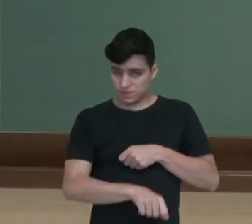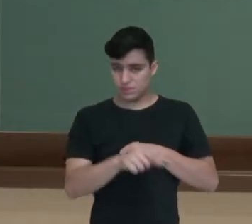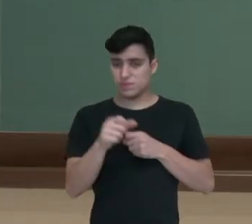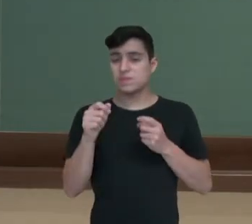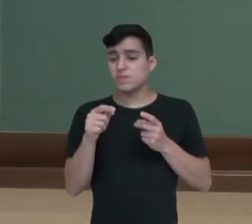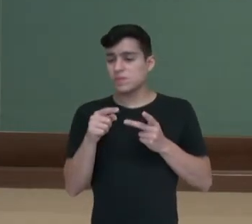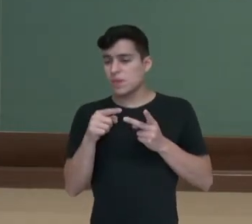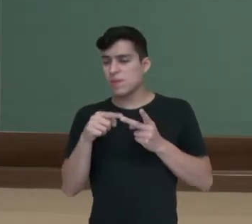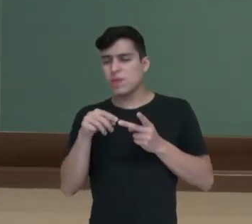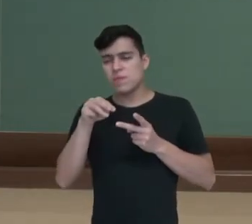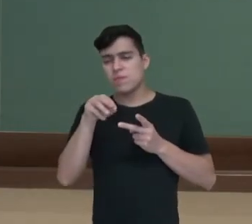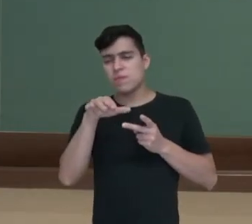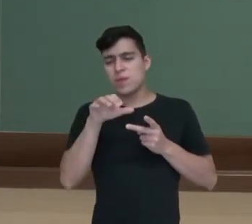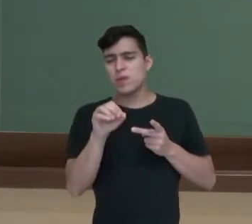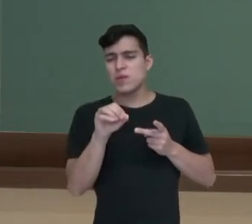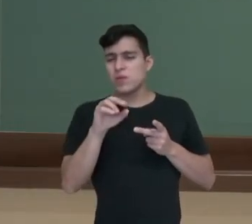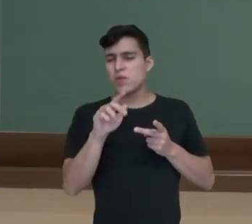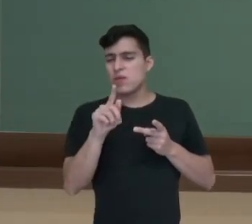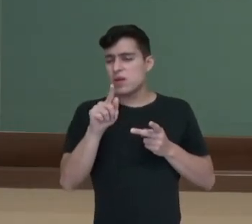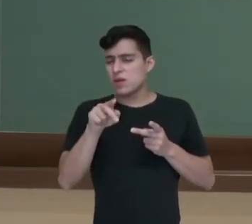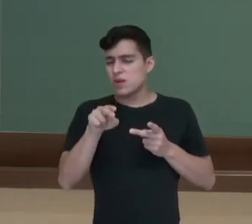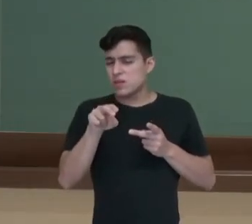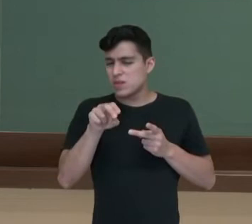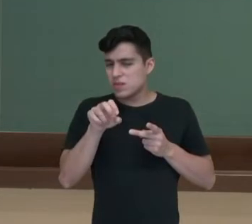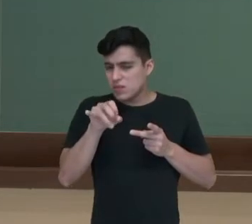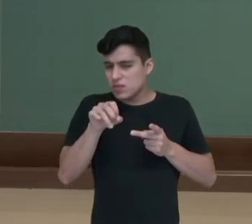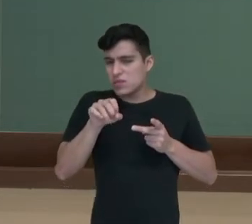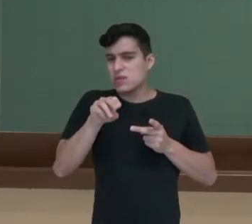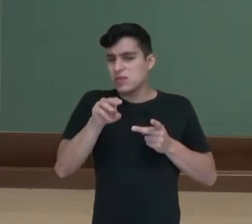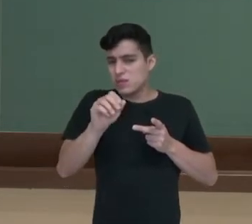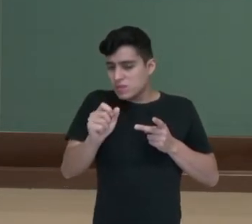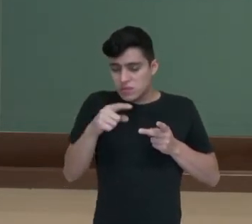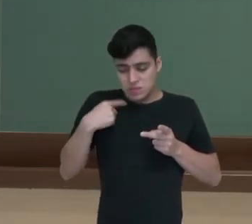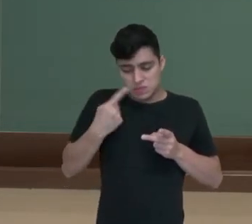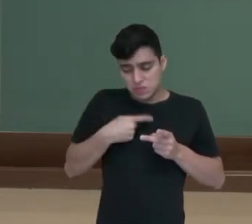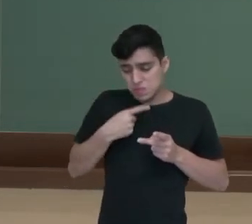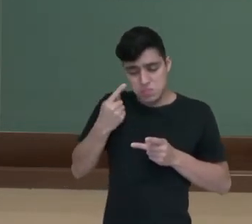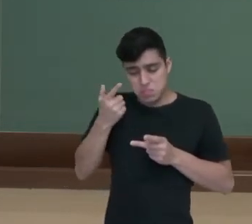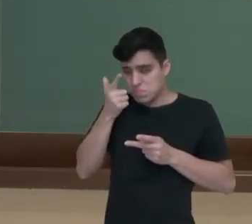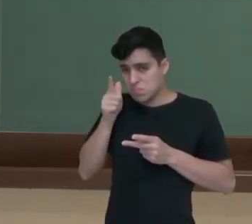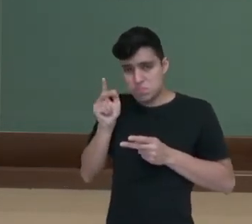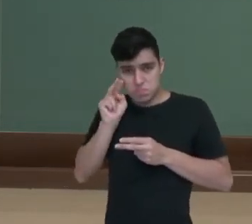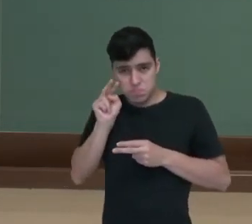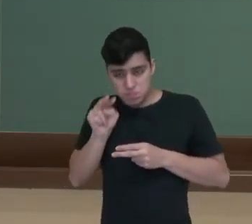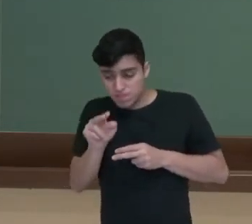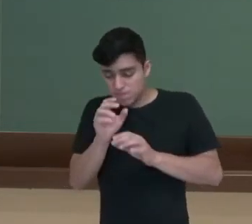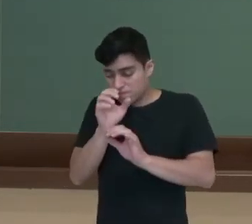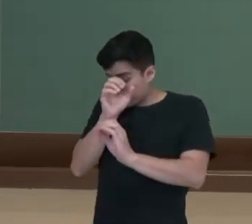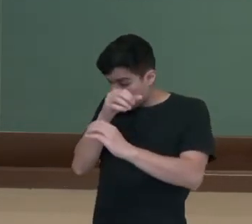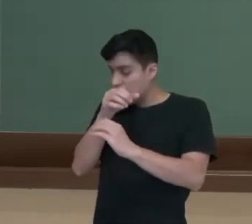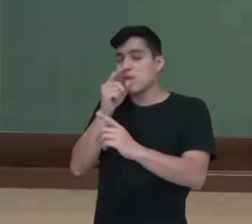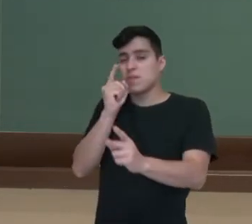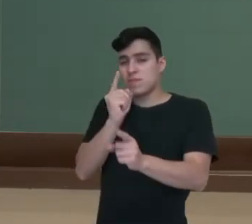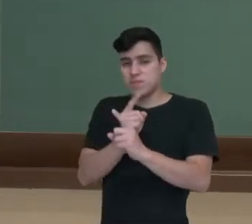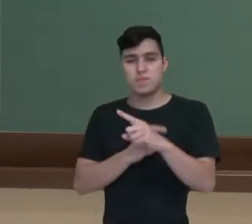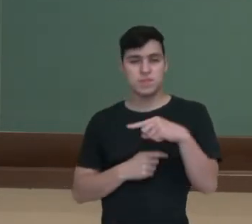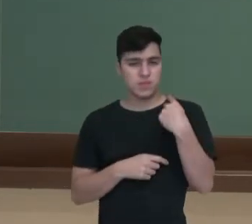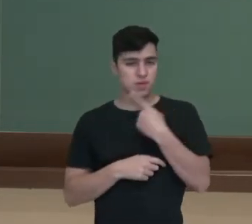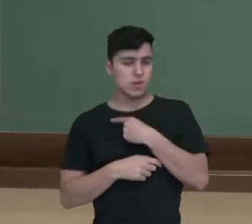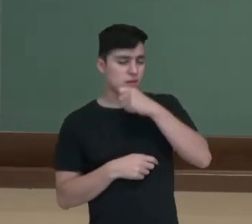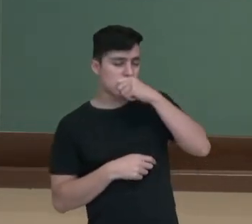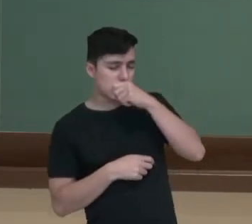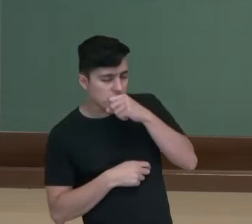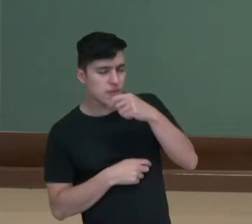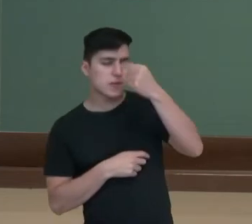nós não observamos a olho nu, só com a ajuda do microscópio. Quando espirramos, tossimos ou falamos,